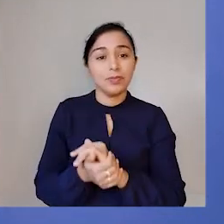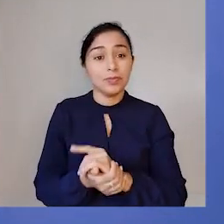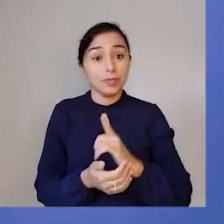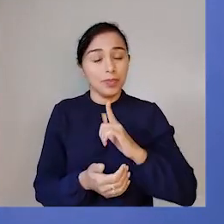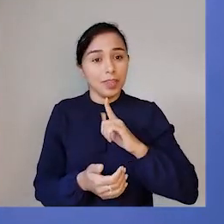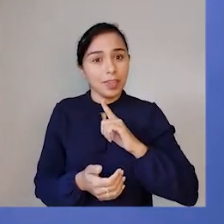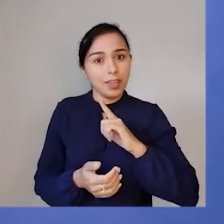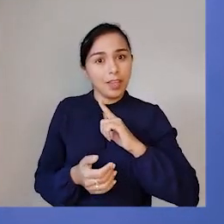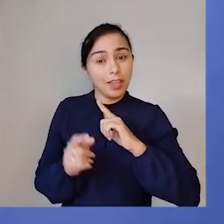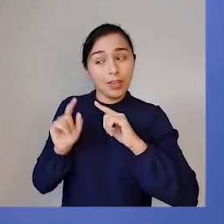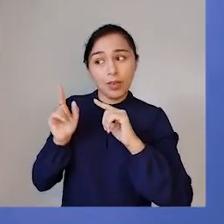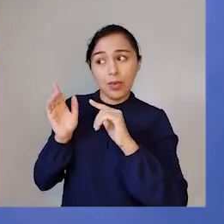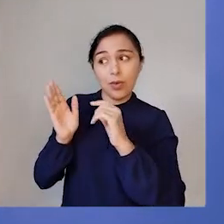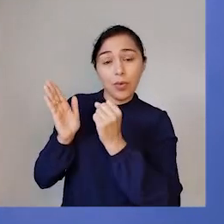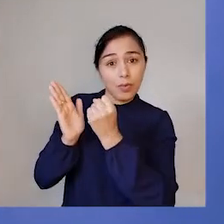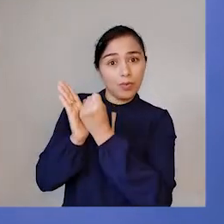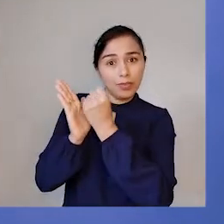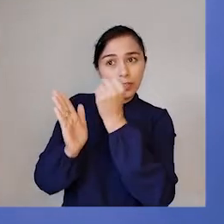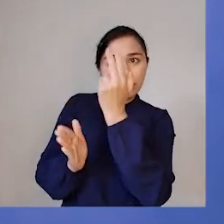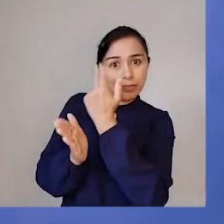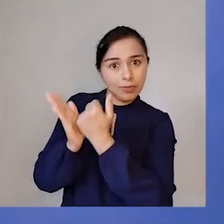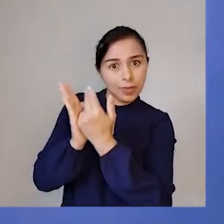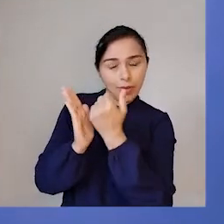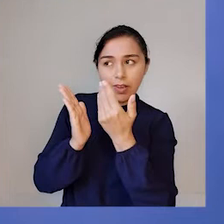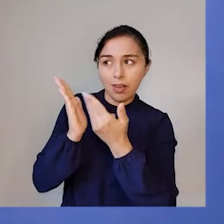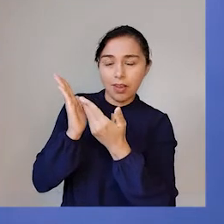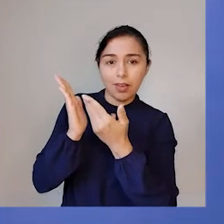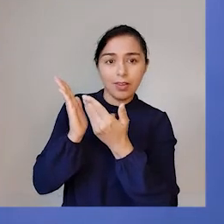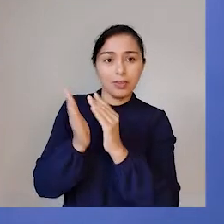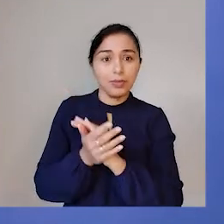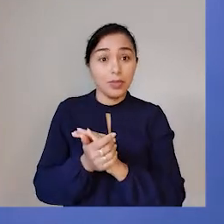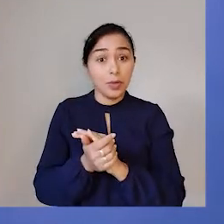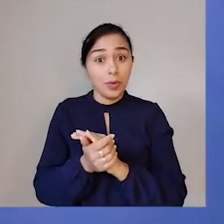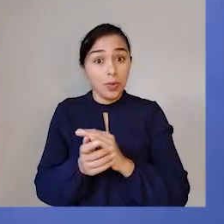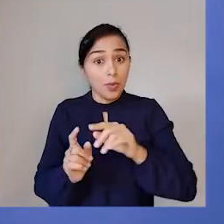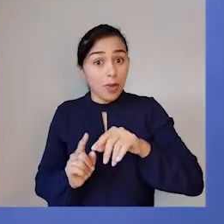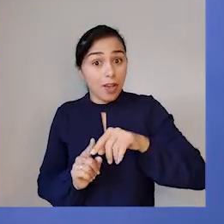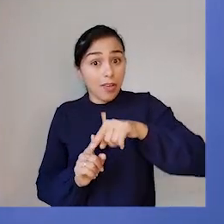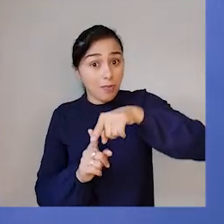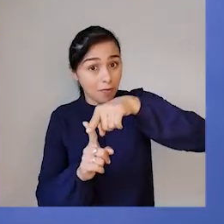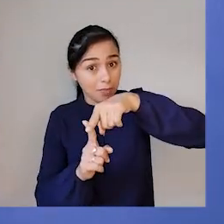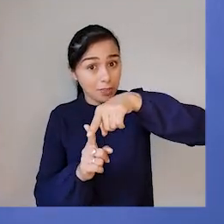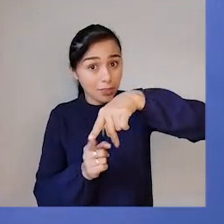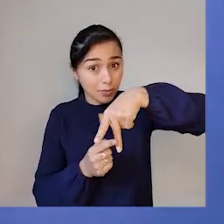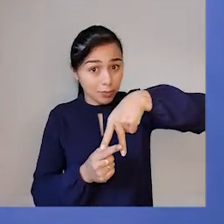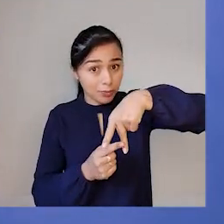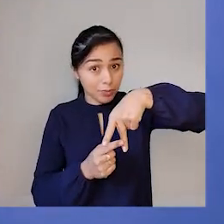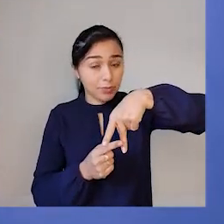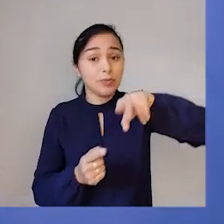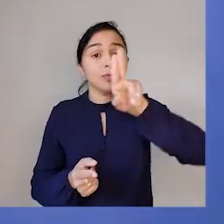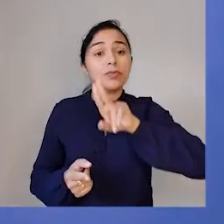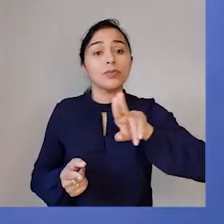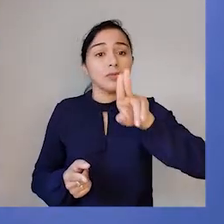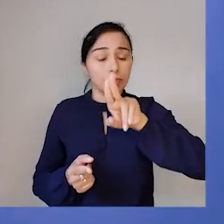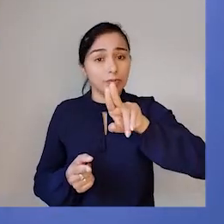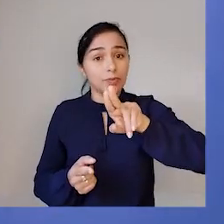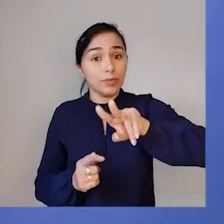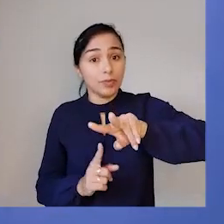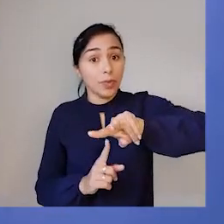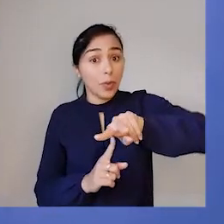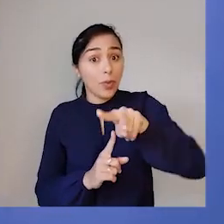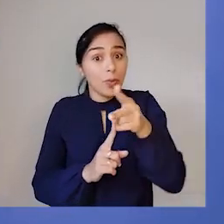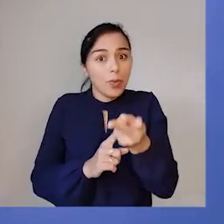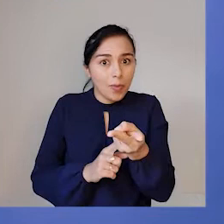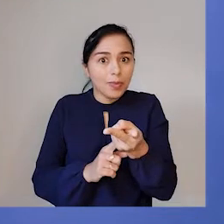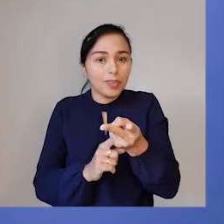pernas, só que uma direcionada para frente e a outra para trás, era usado em oposição ao